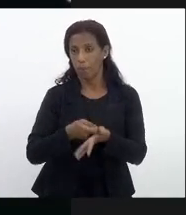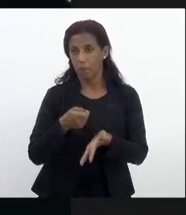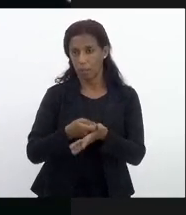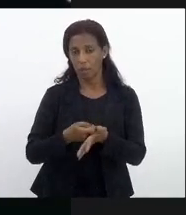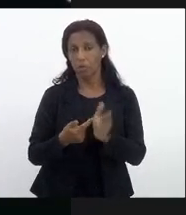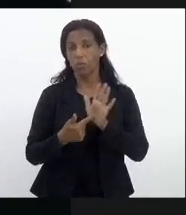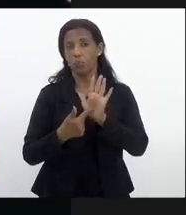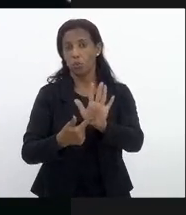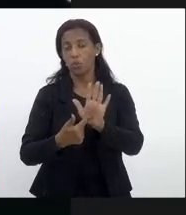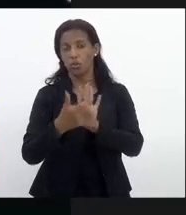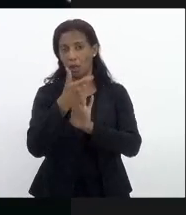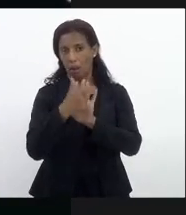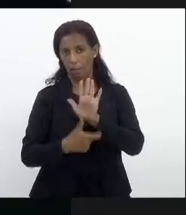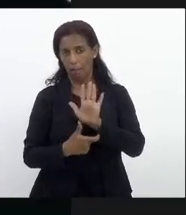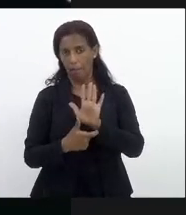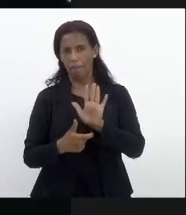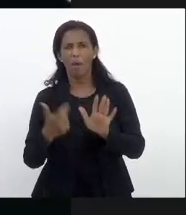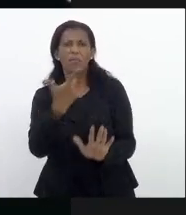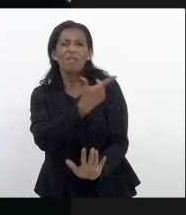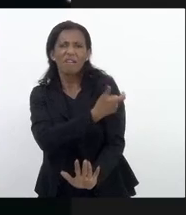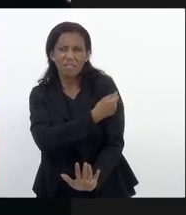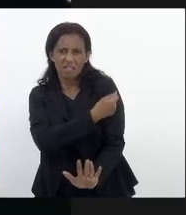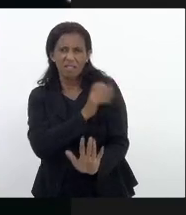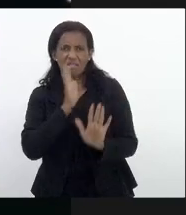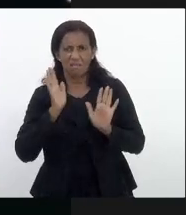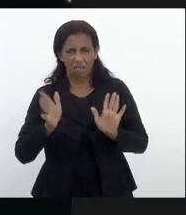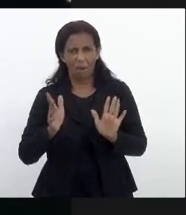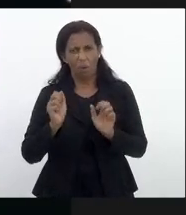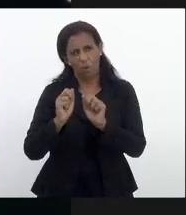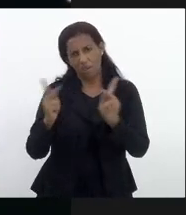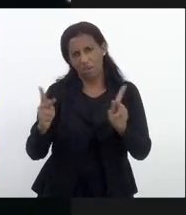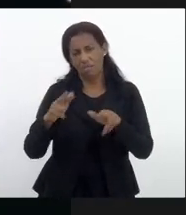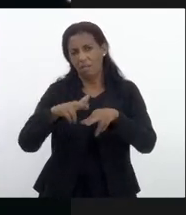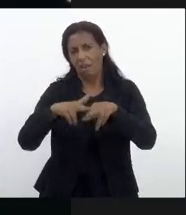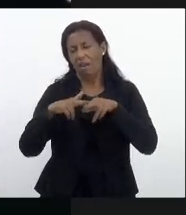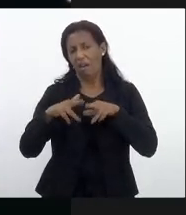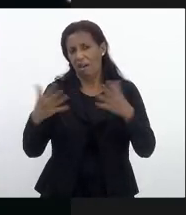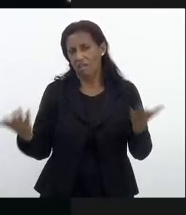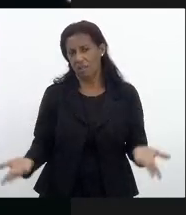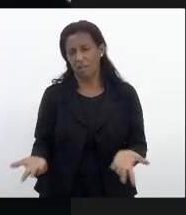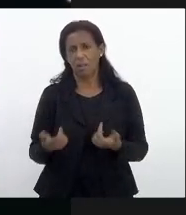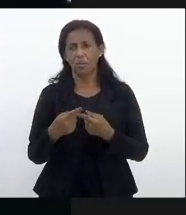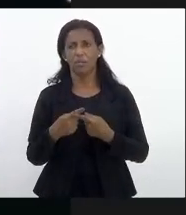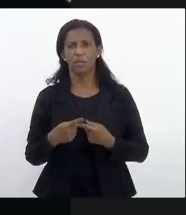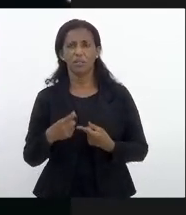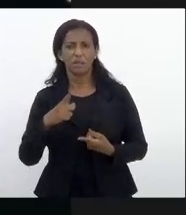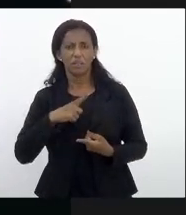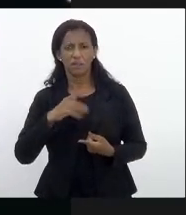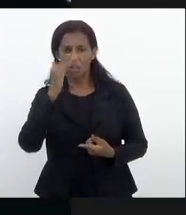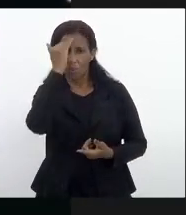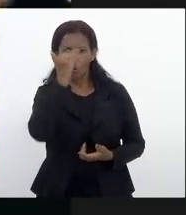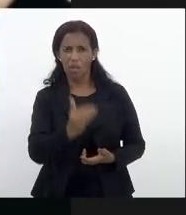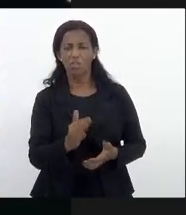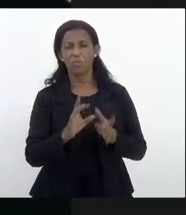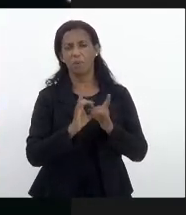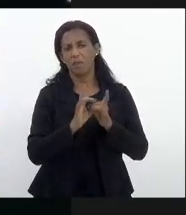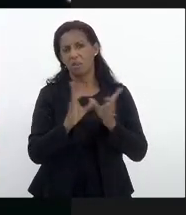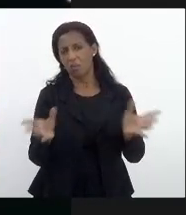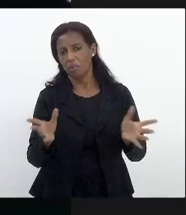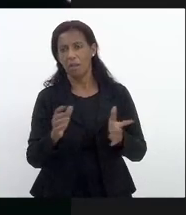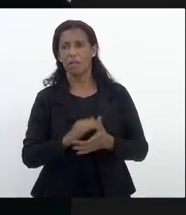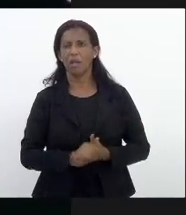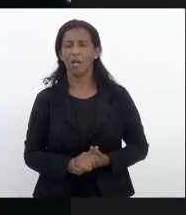de apresentação de passaporte e devido a várias razões dentre elas o respeito à liberdade individual